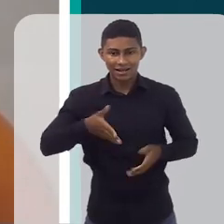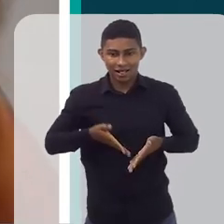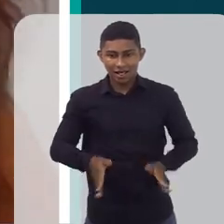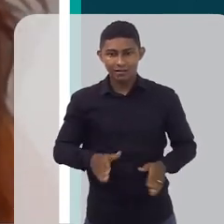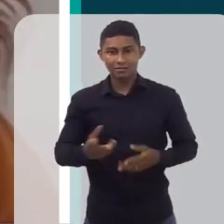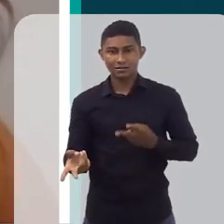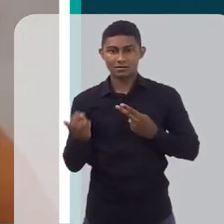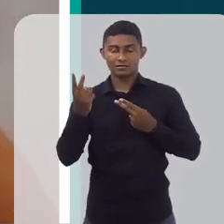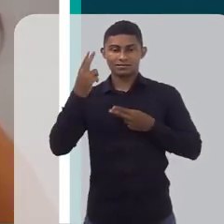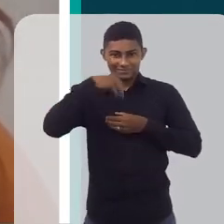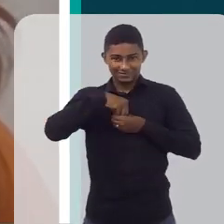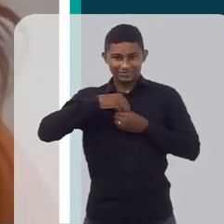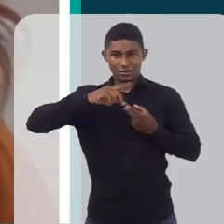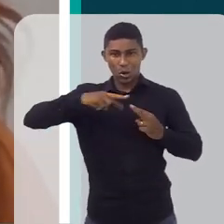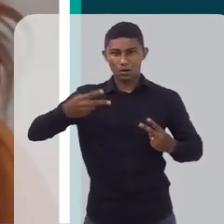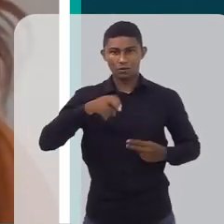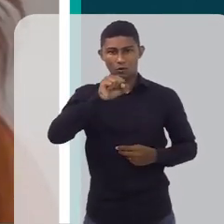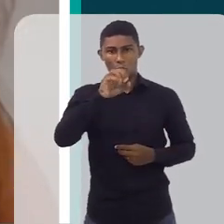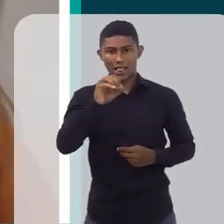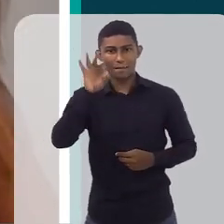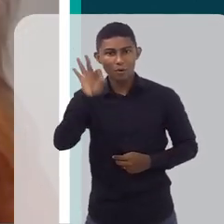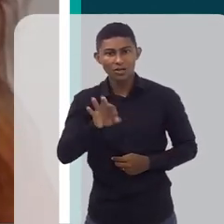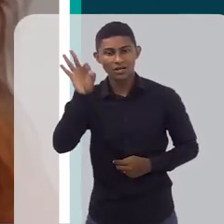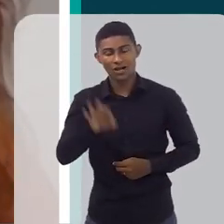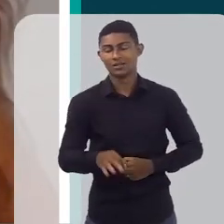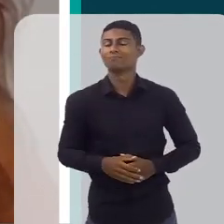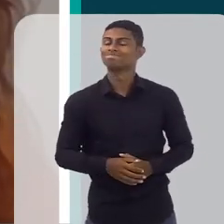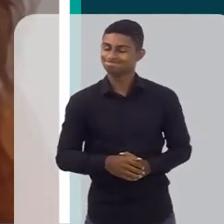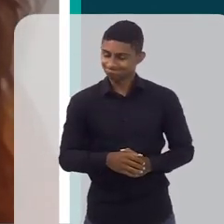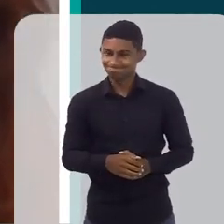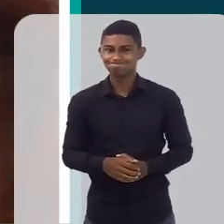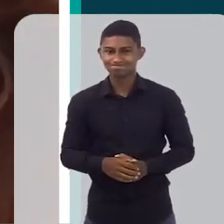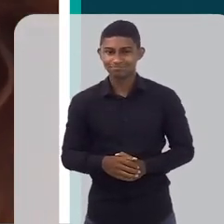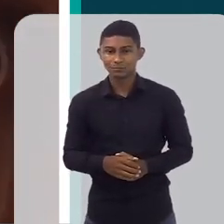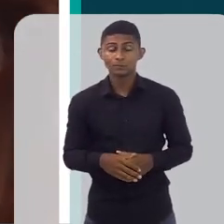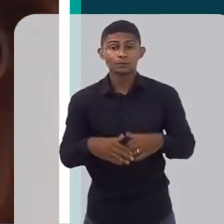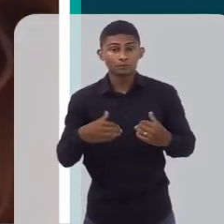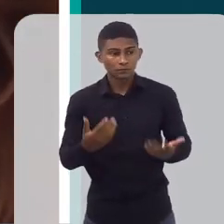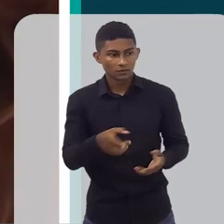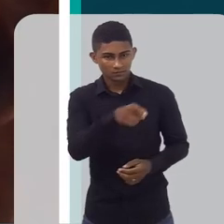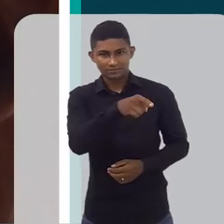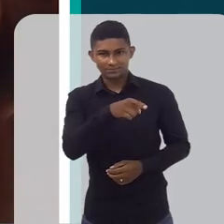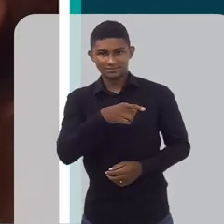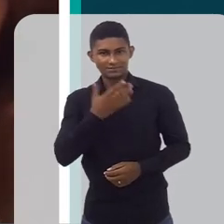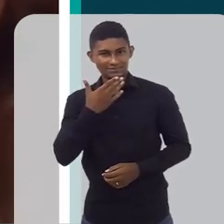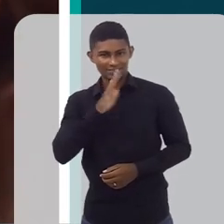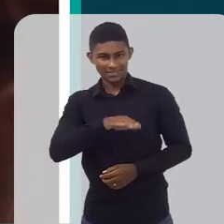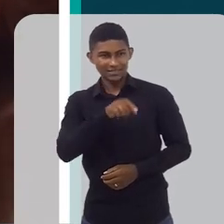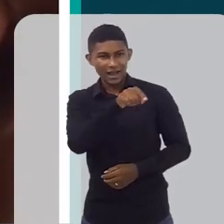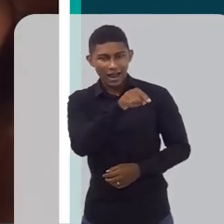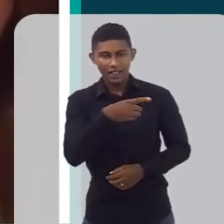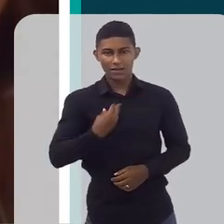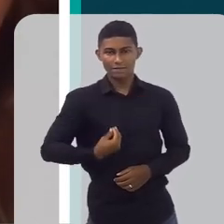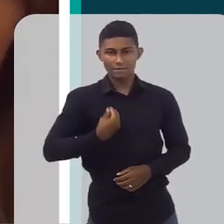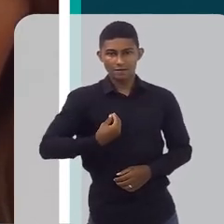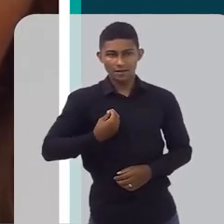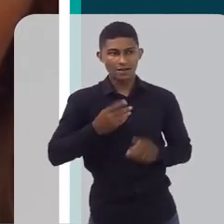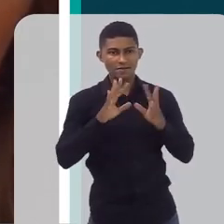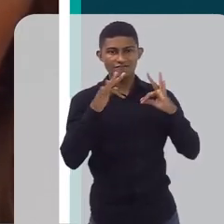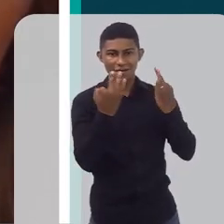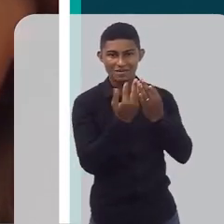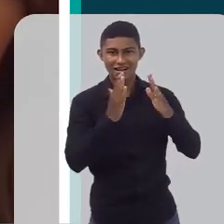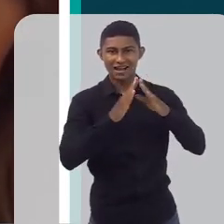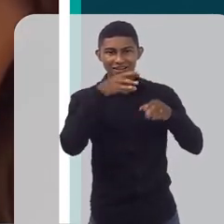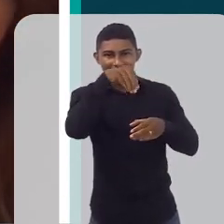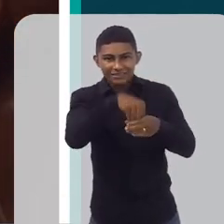genético. Mas o ambiente obesogênico, ou seja, o ambiente, o meio ambiente que essa criança vive, isso